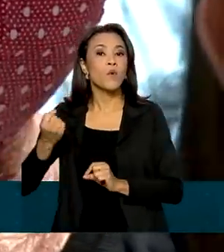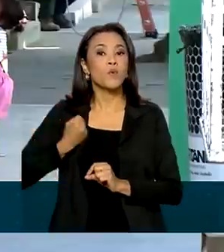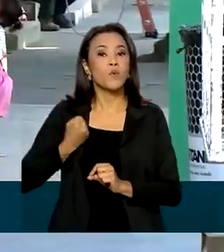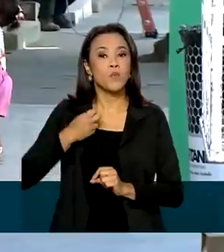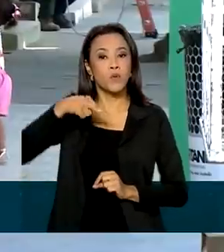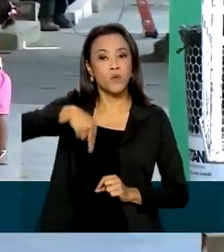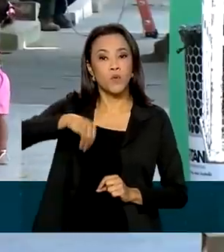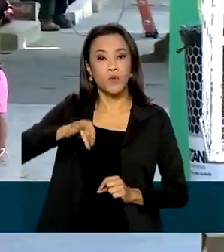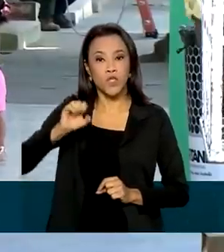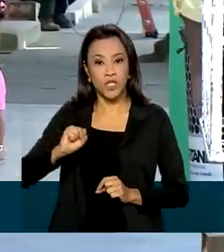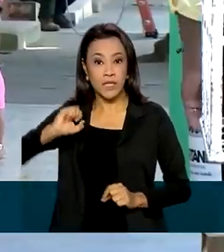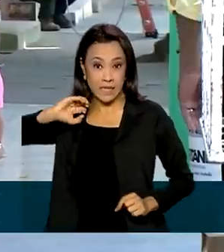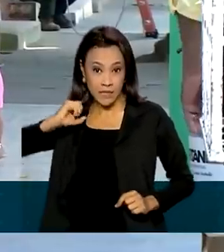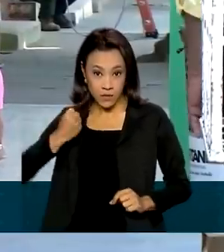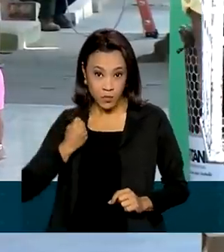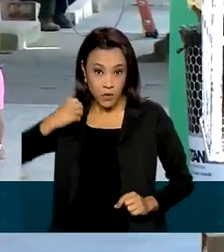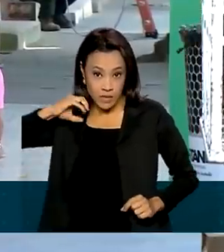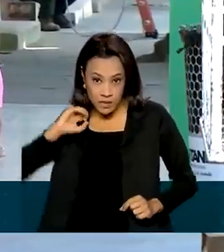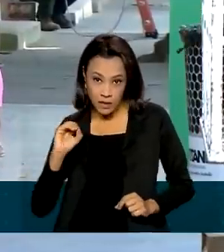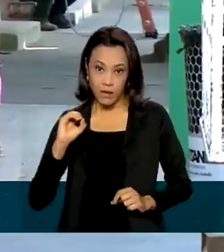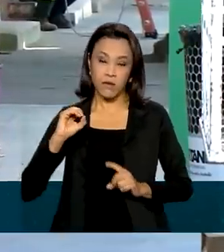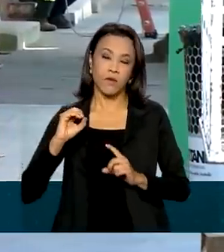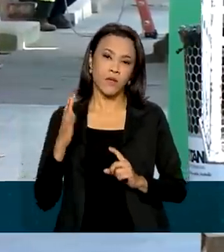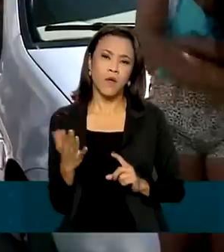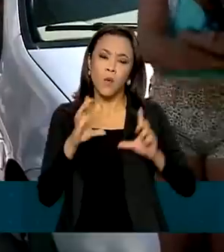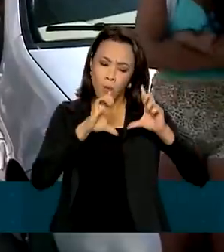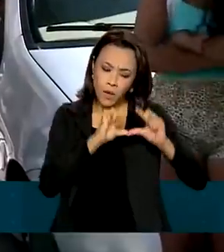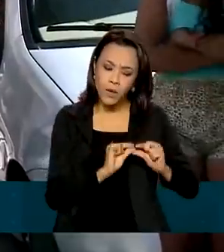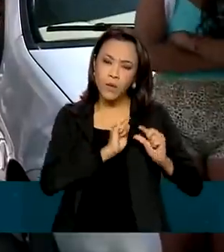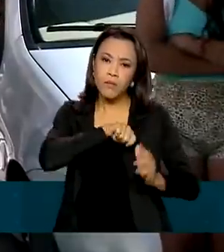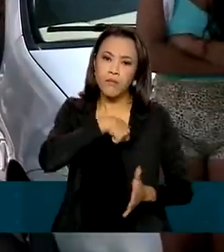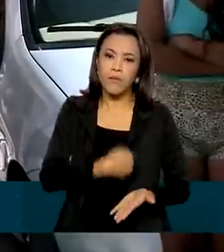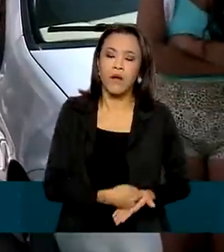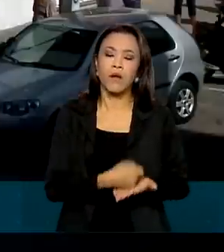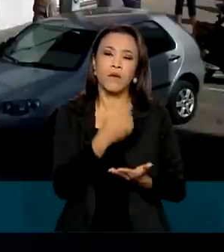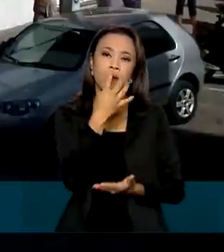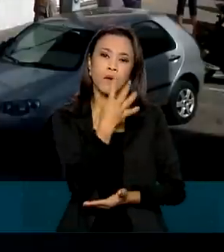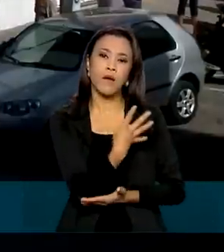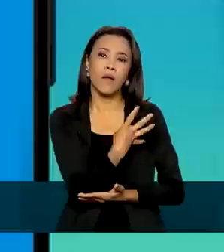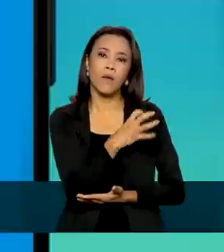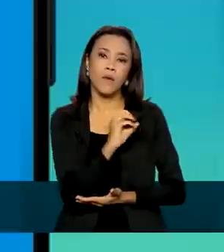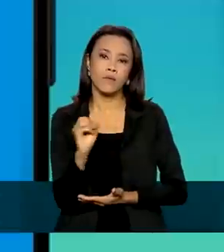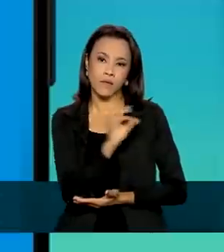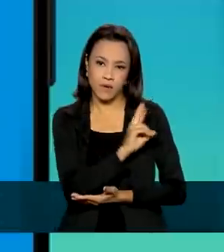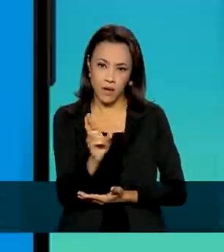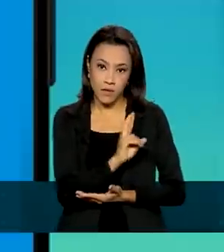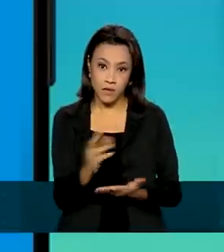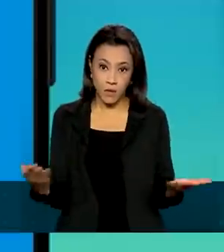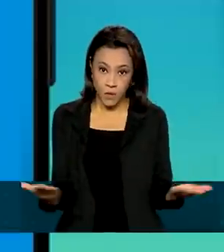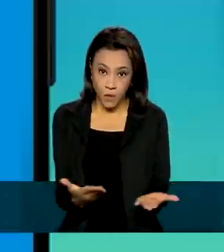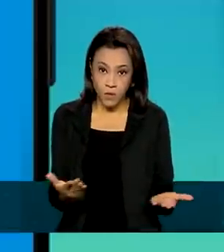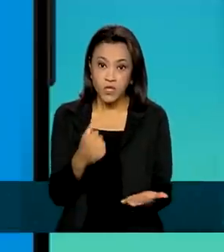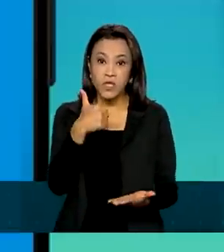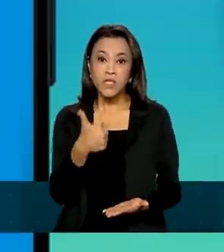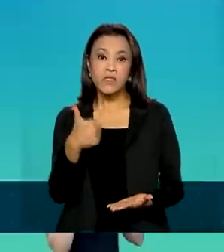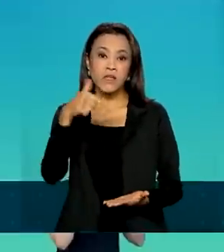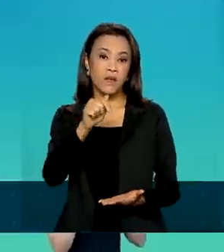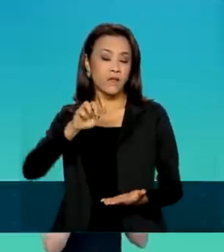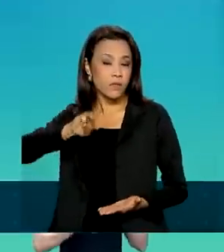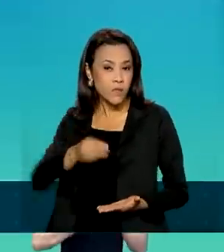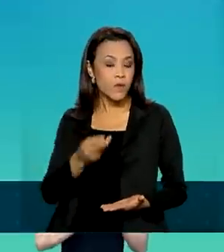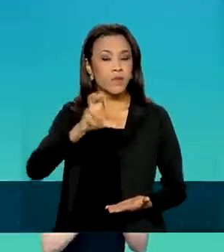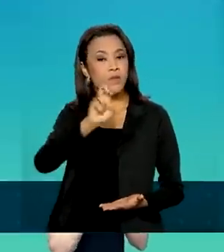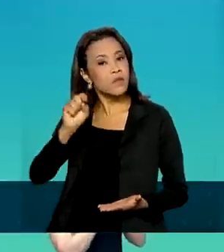-Final 0. Lembrando que o valor mínimo do benefício é de R$ 400 e atualmente 17,5 milhões